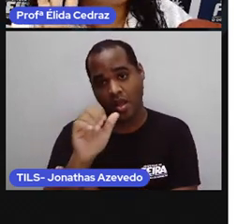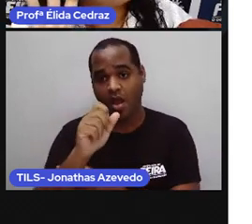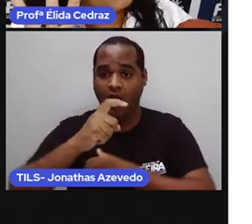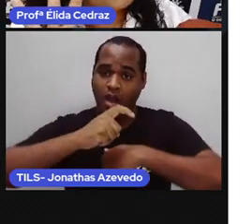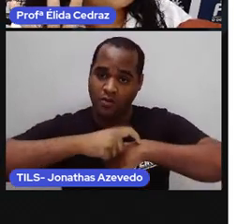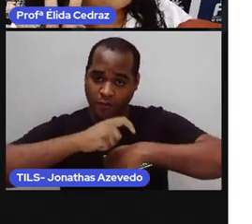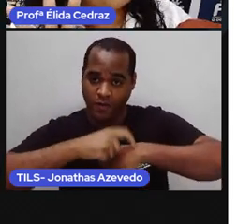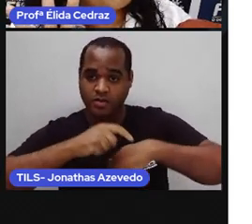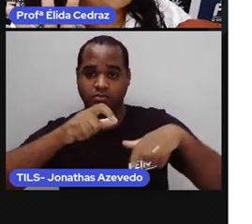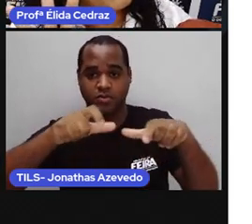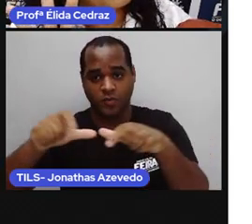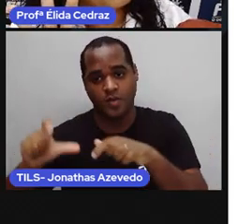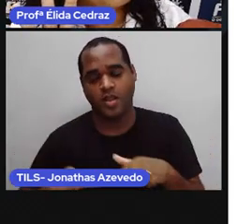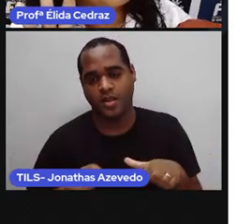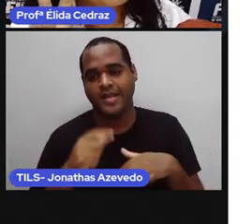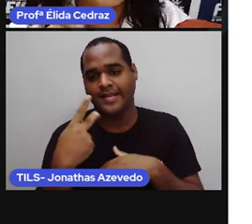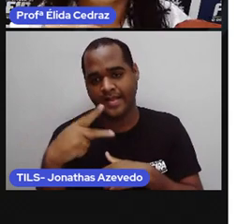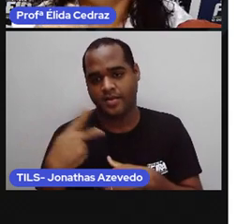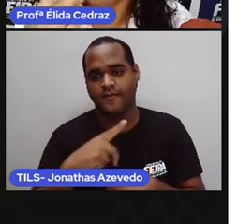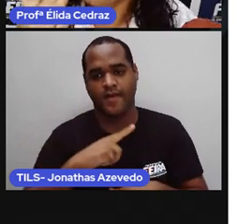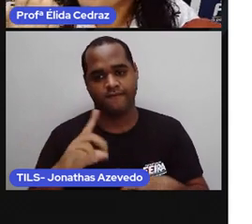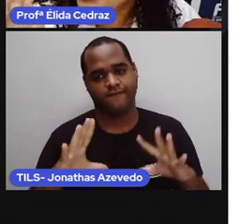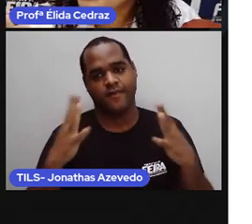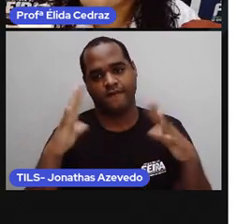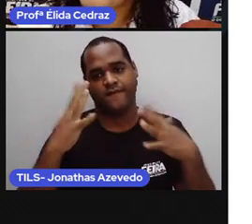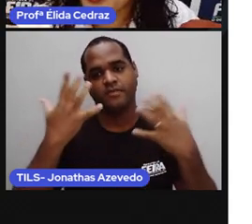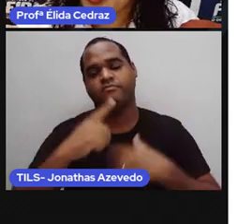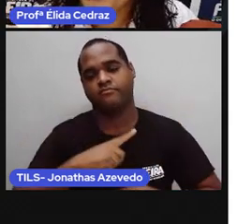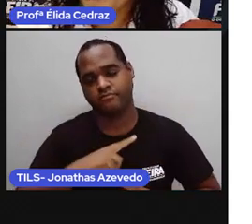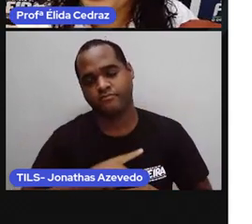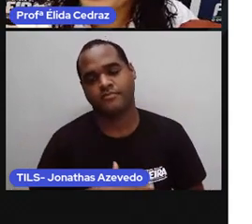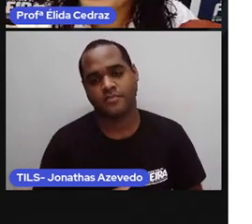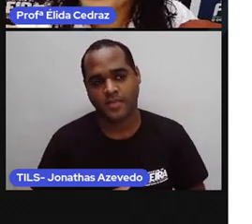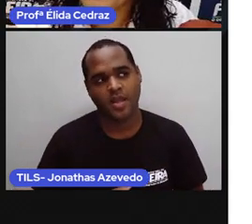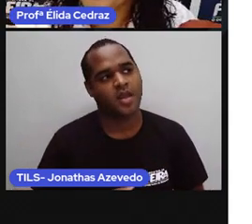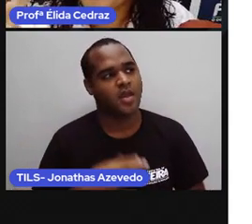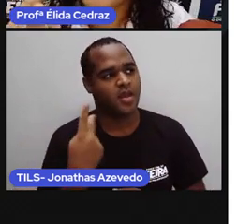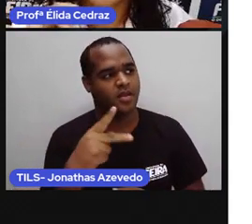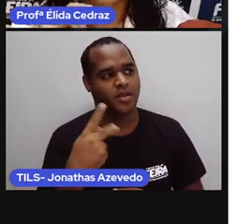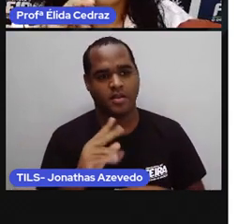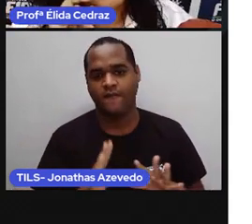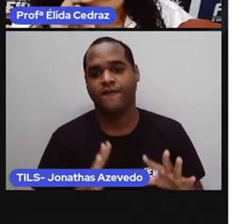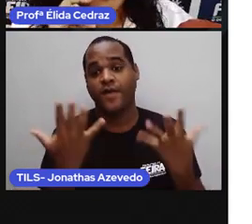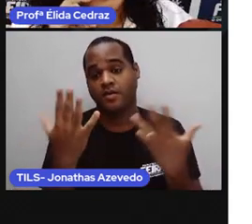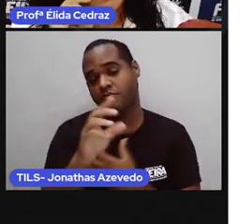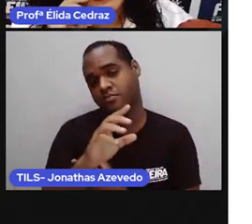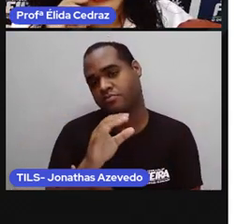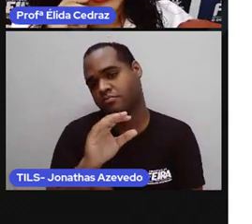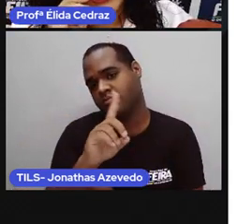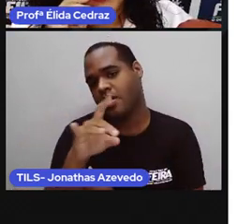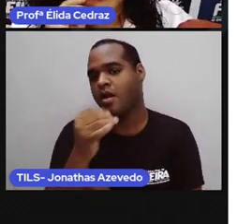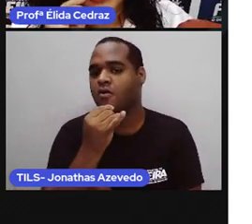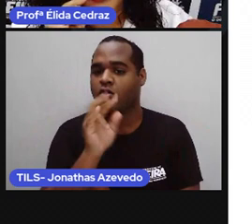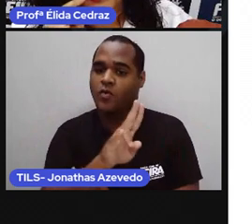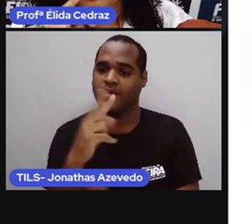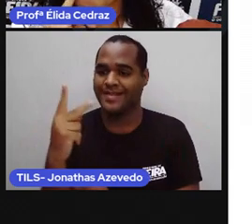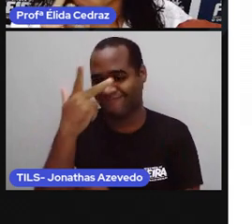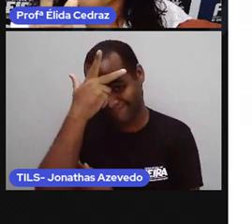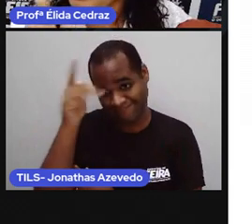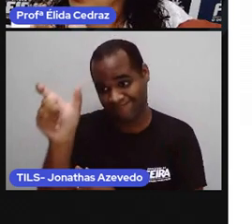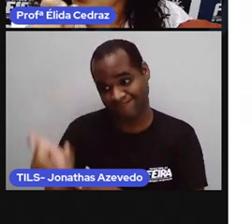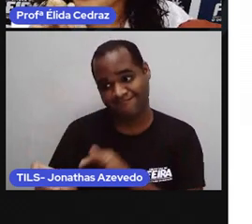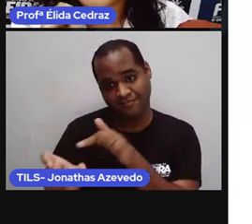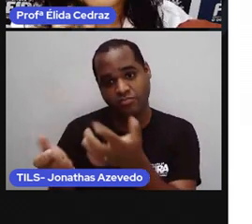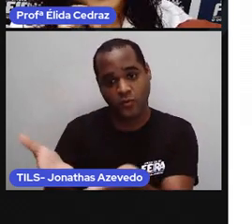e o local do evento. O tipo de comemoração e o nome da pessoa que convidou.